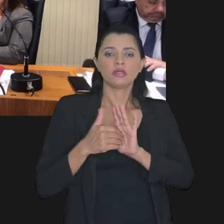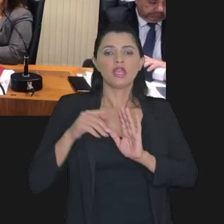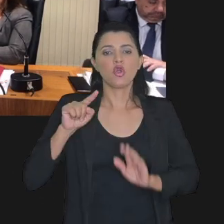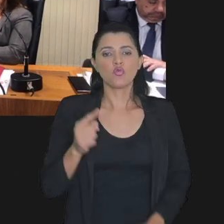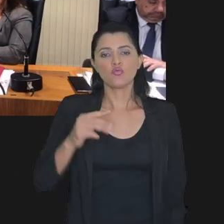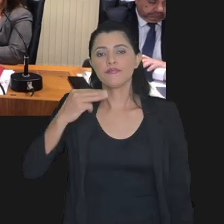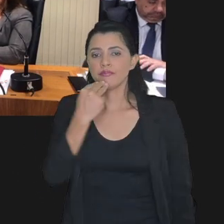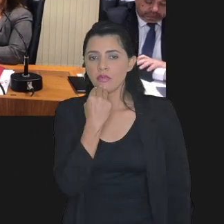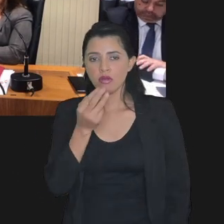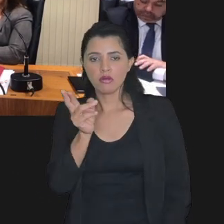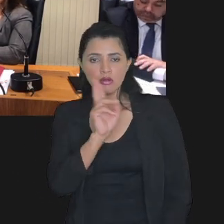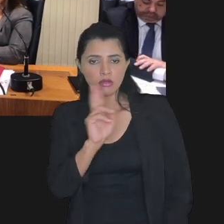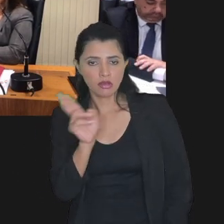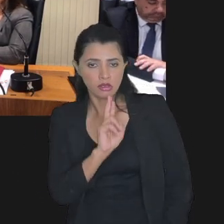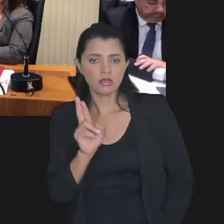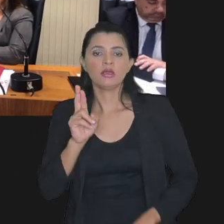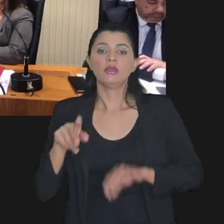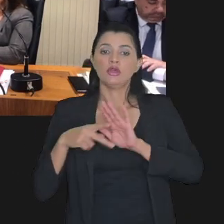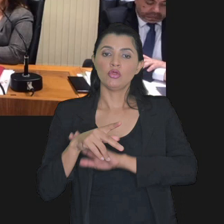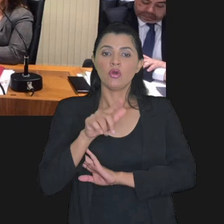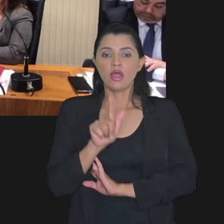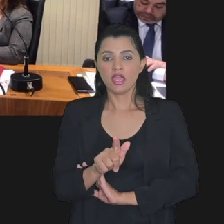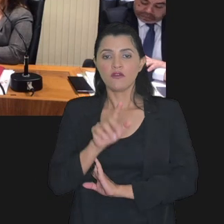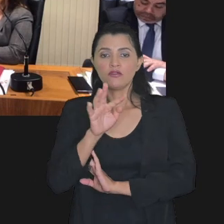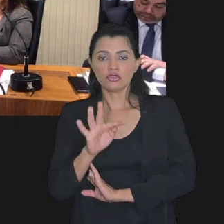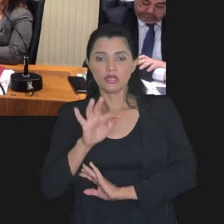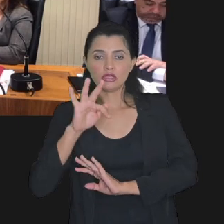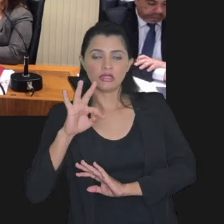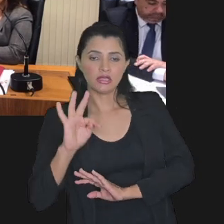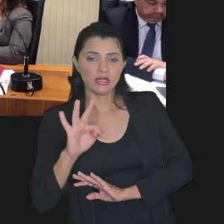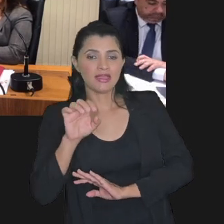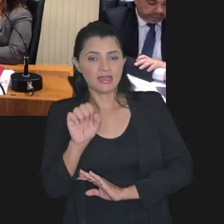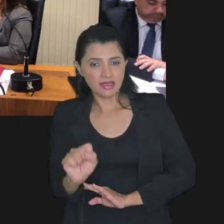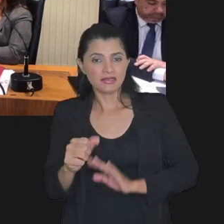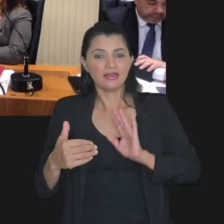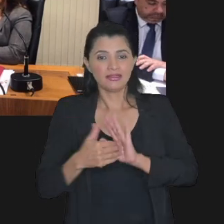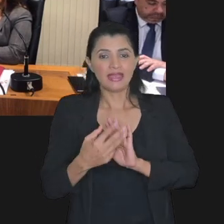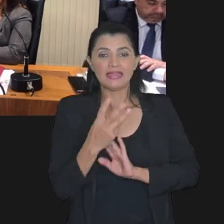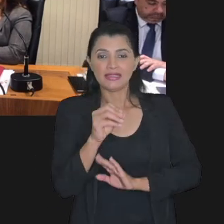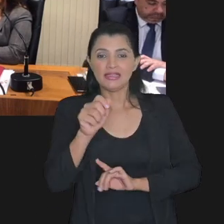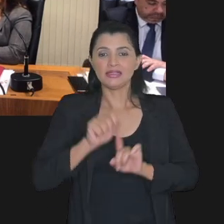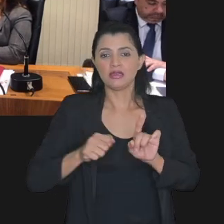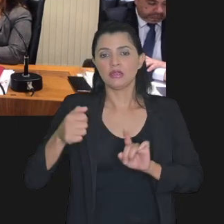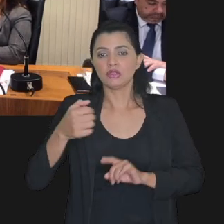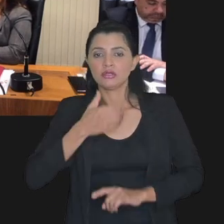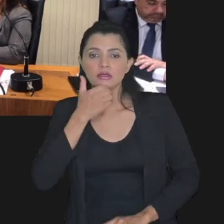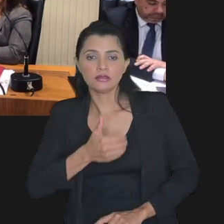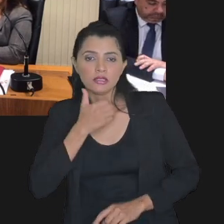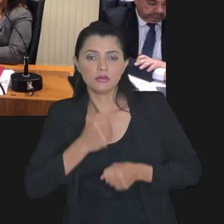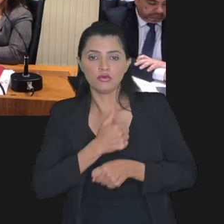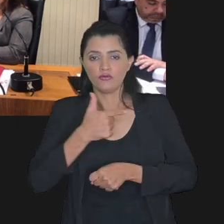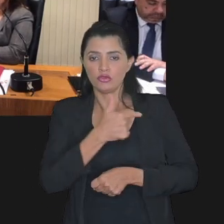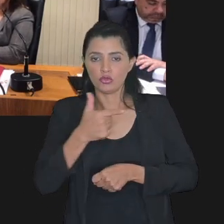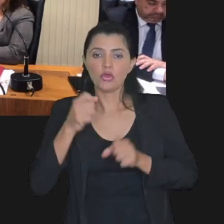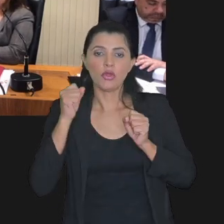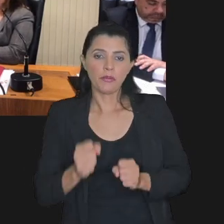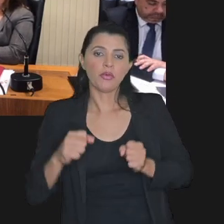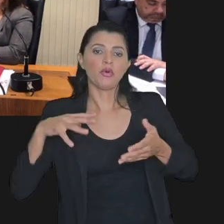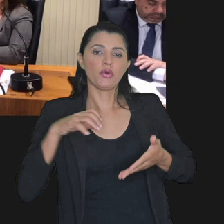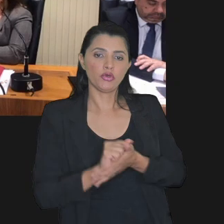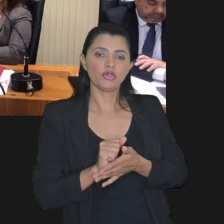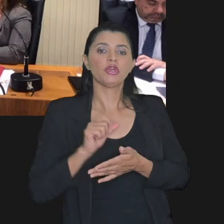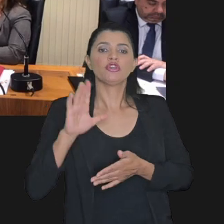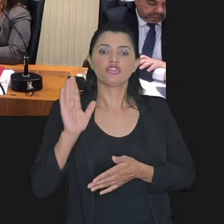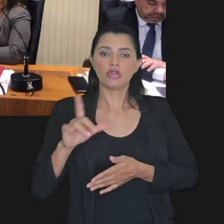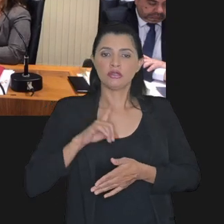um milhão de reais. A adesão do FGTS até 30 do 12 de 2022 pode aderir quem tem transação